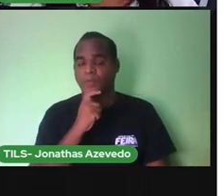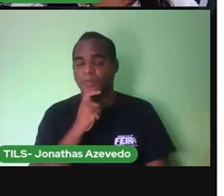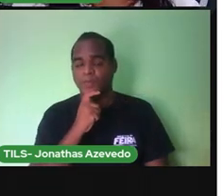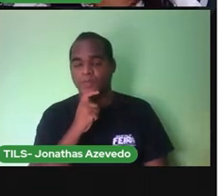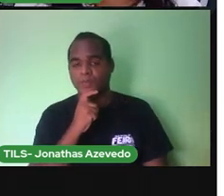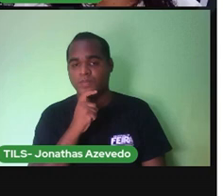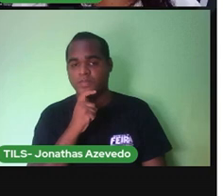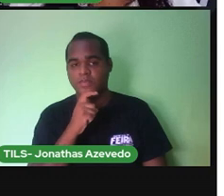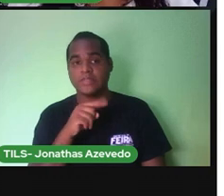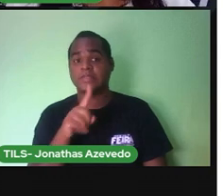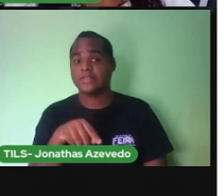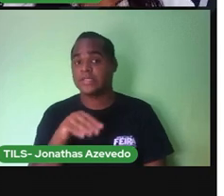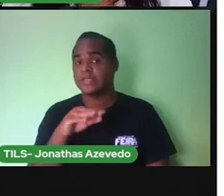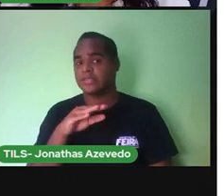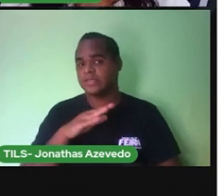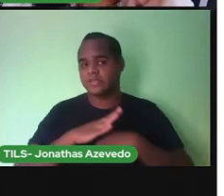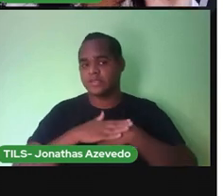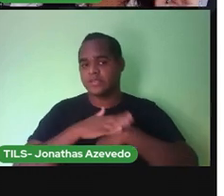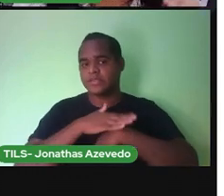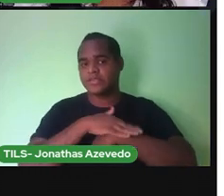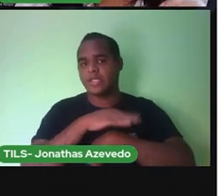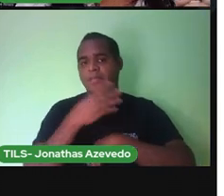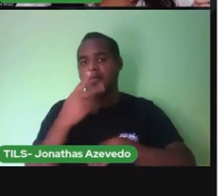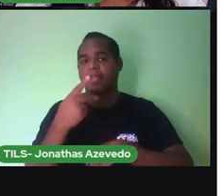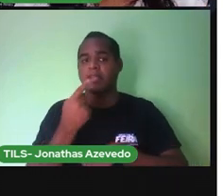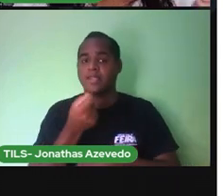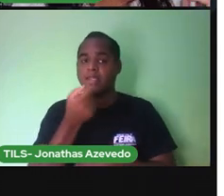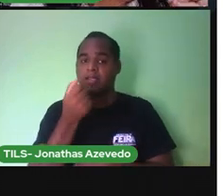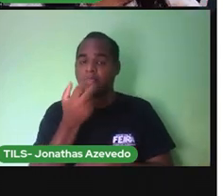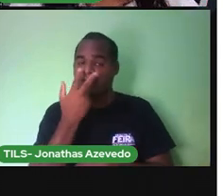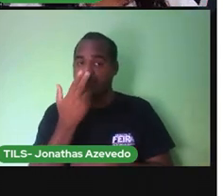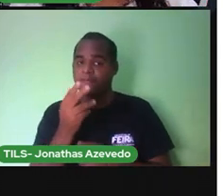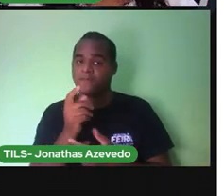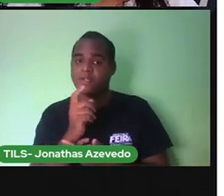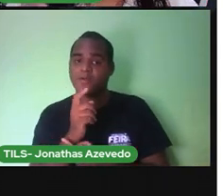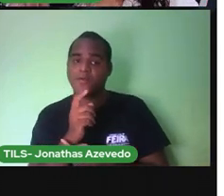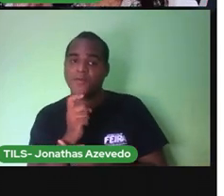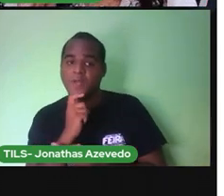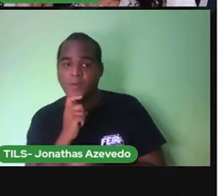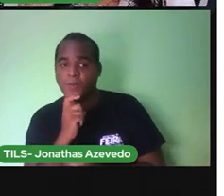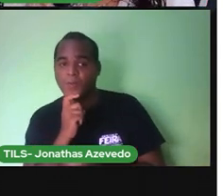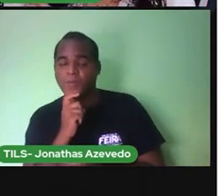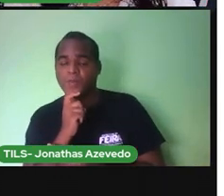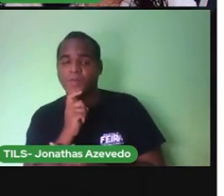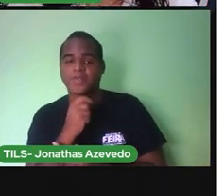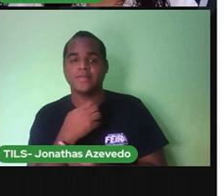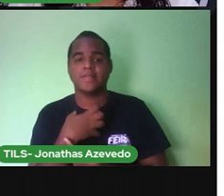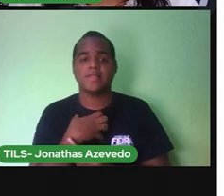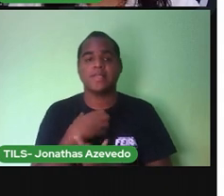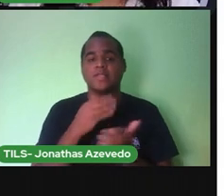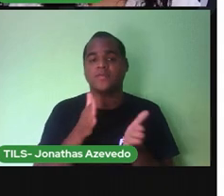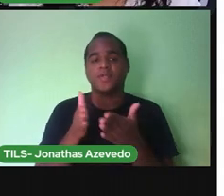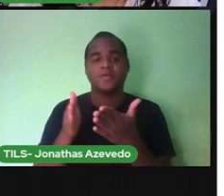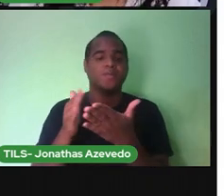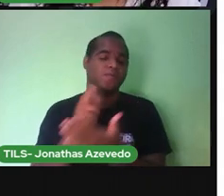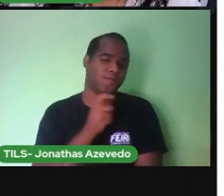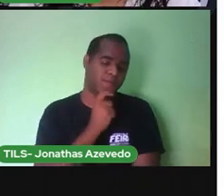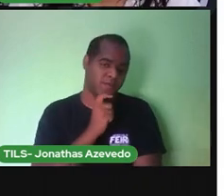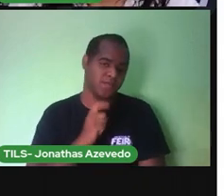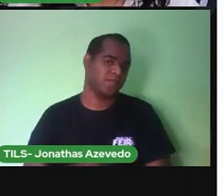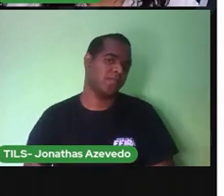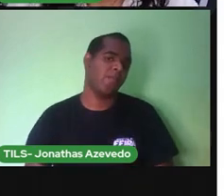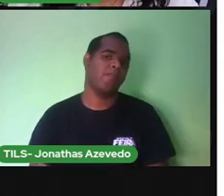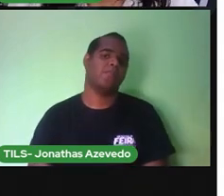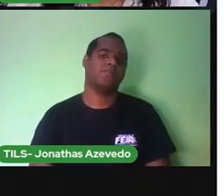Quando o sapo Cantou maninha É porque tem frio Rio E frio Elas